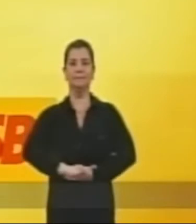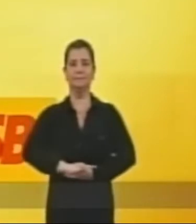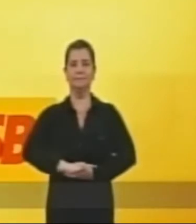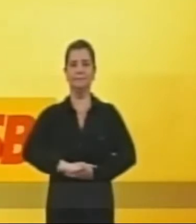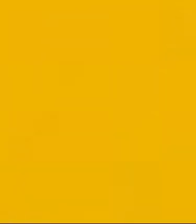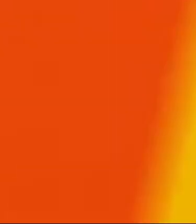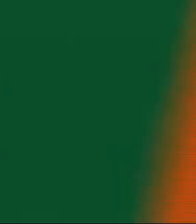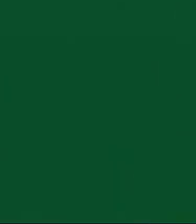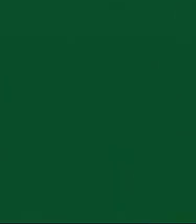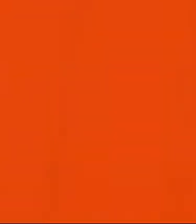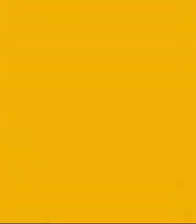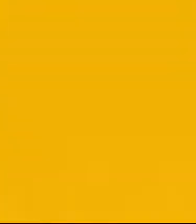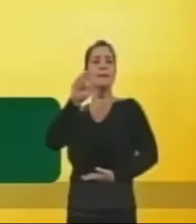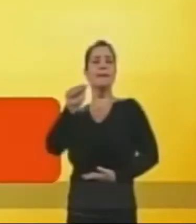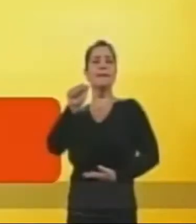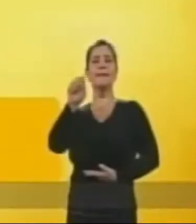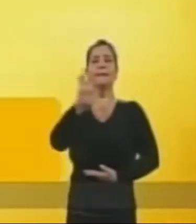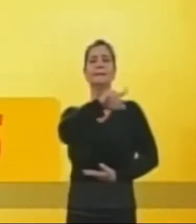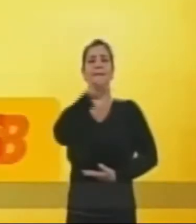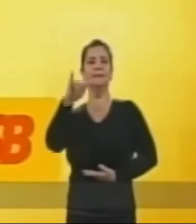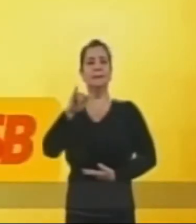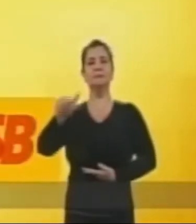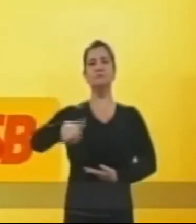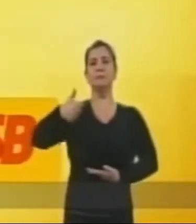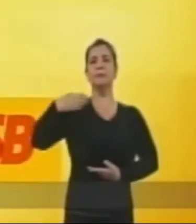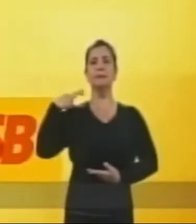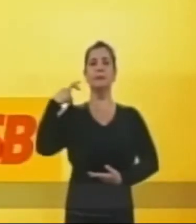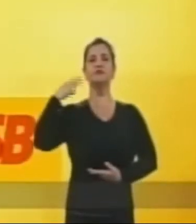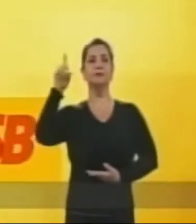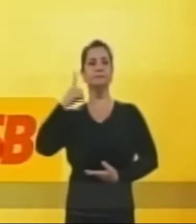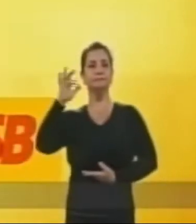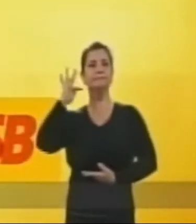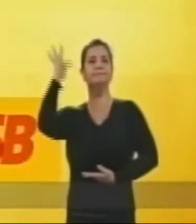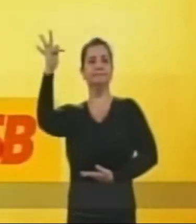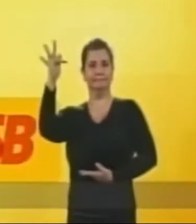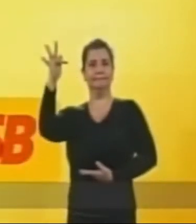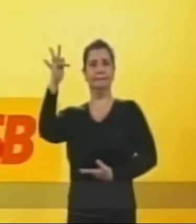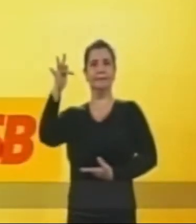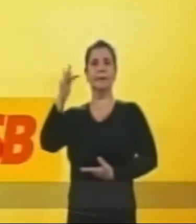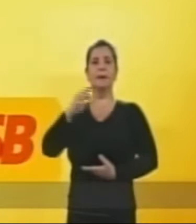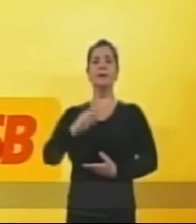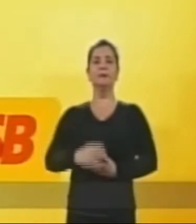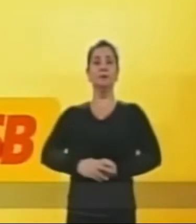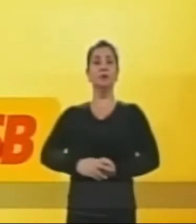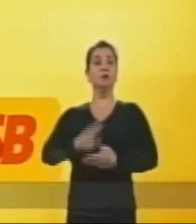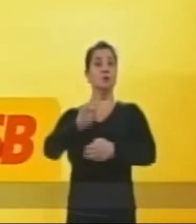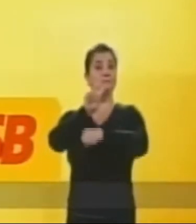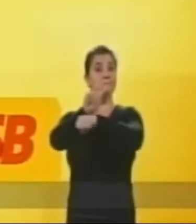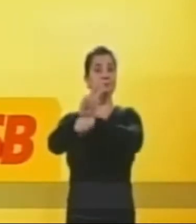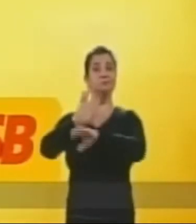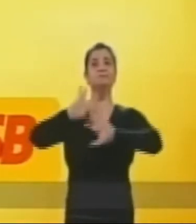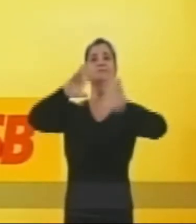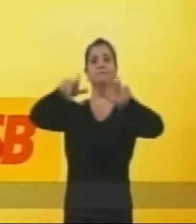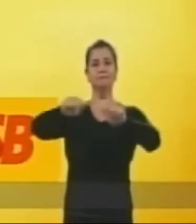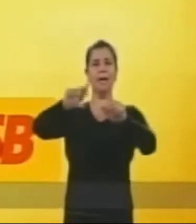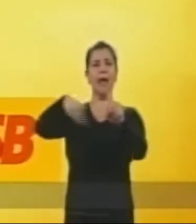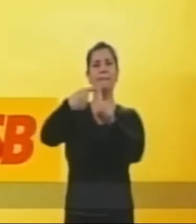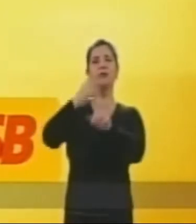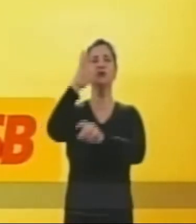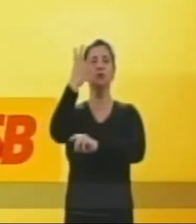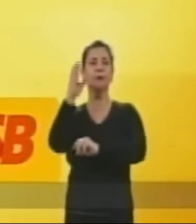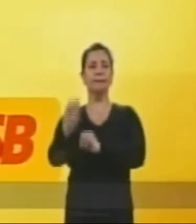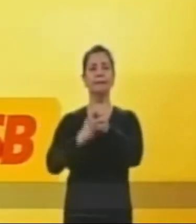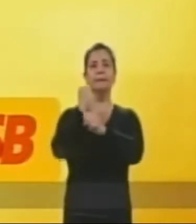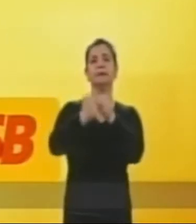40-40. Sou Beatriz Souza, primeira candidata a deputada Federal pela região da campanha. Sou protetora dos animais há